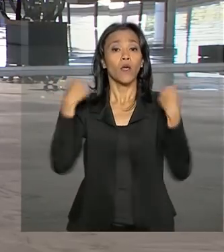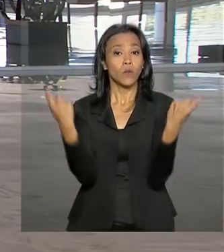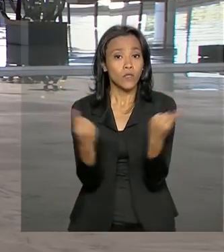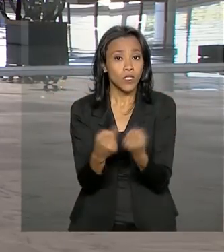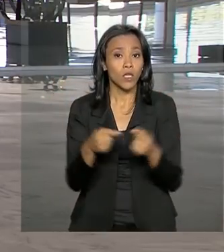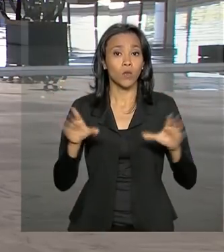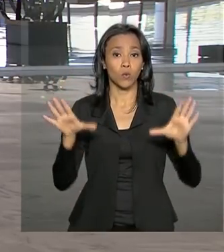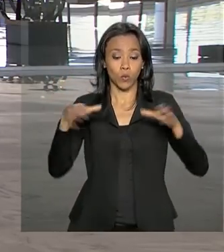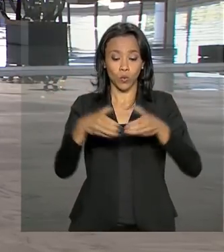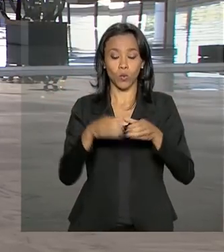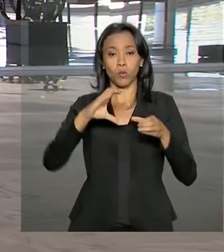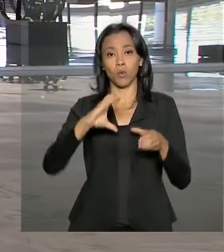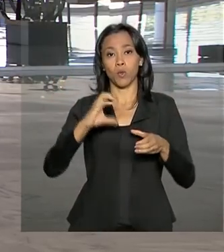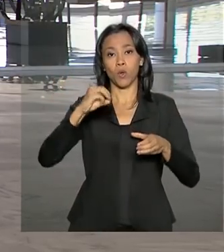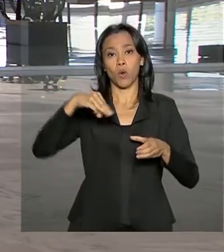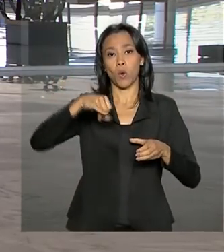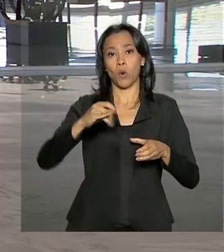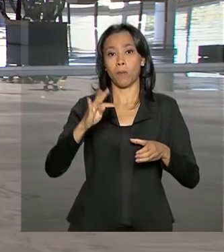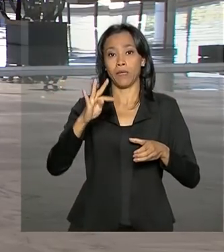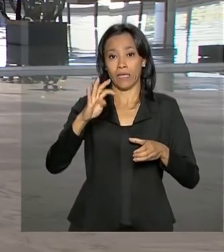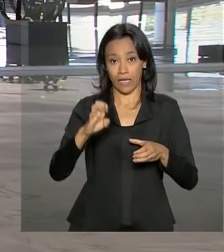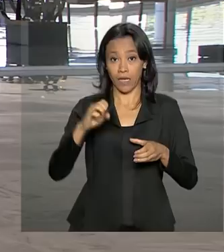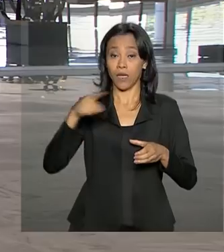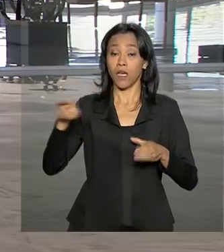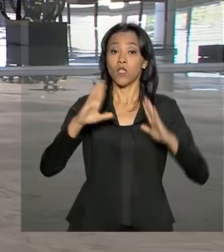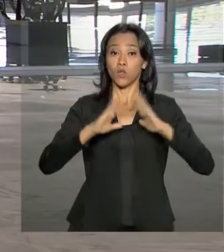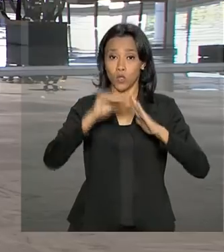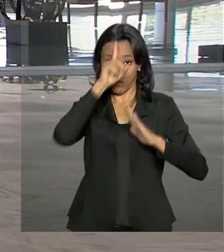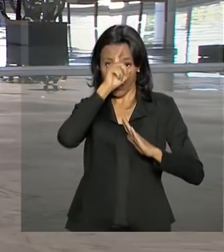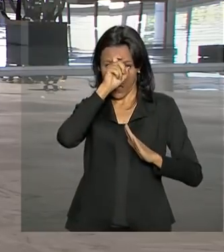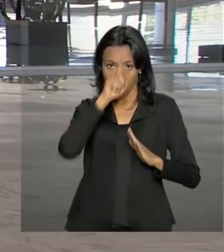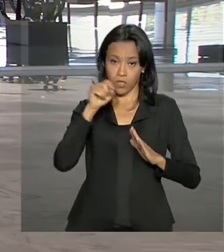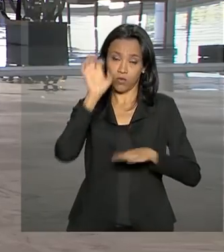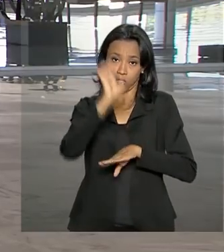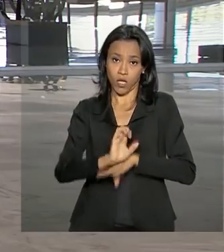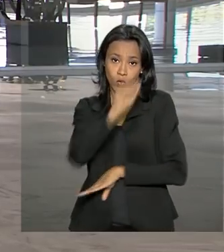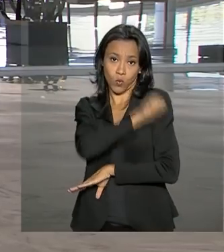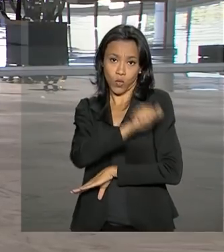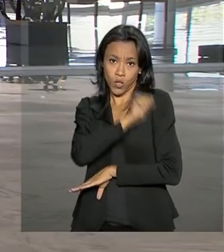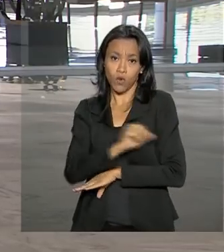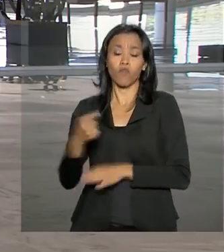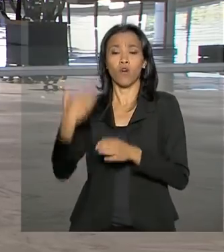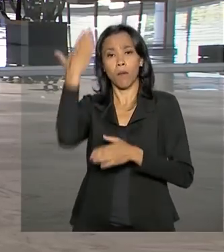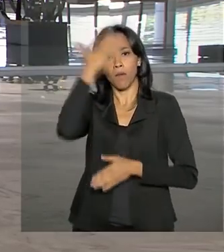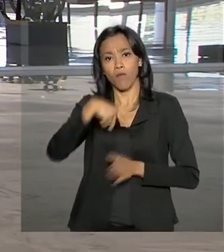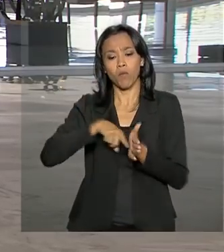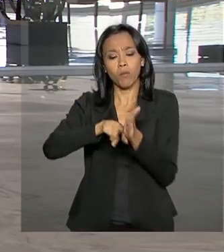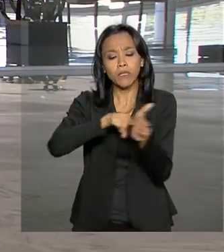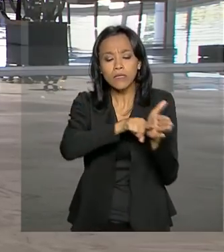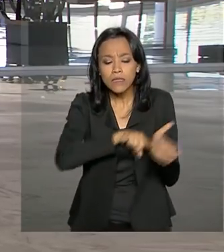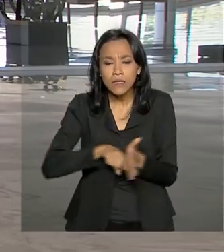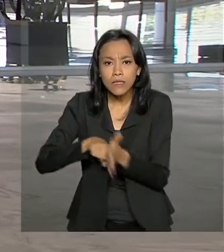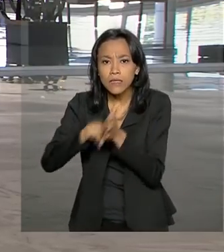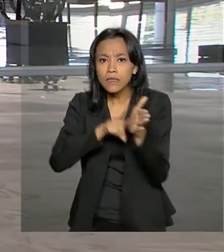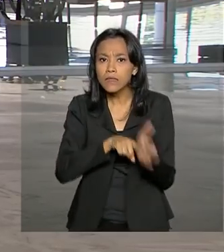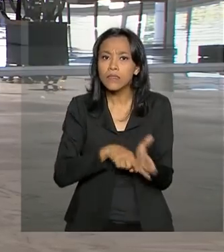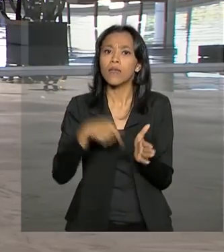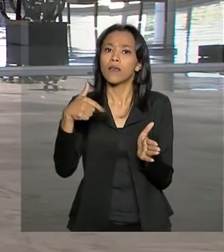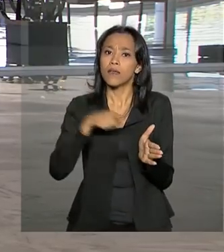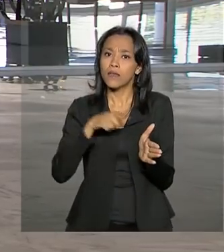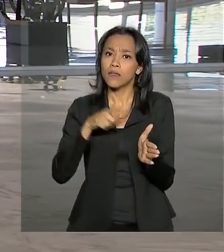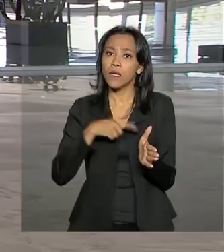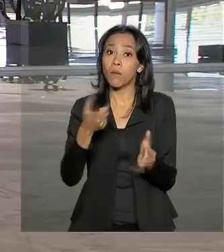Integrada Nos Hospitais Federais do Rio de Janeiro Foi apresentado um estudo que aponta a possibilidade De uma economia de